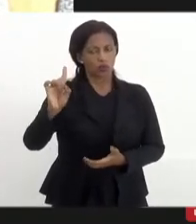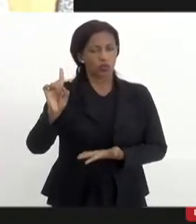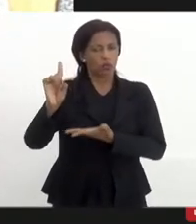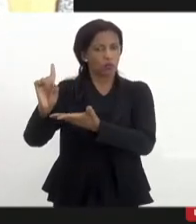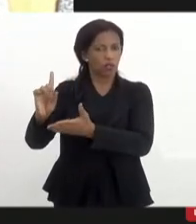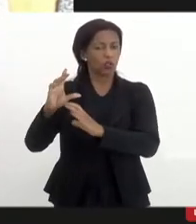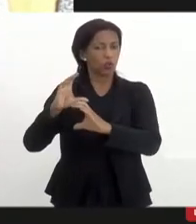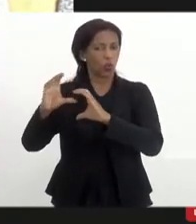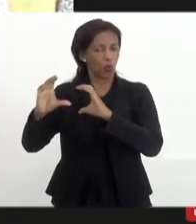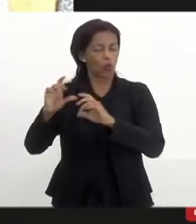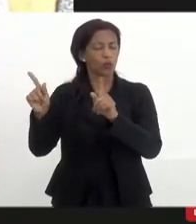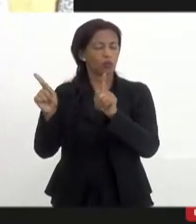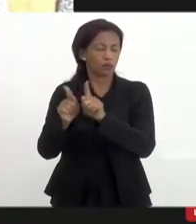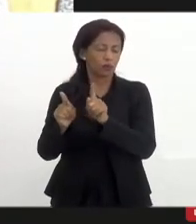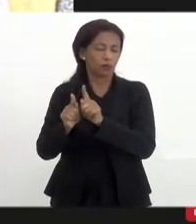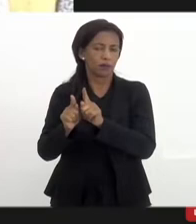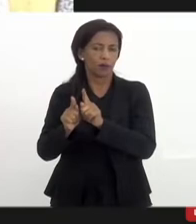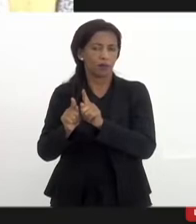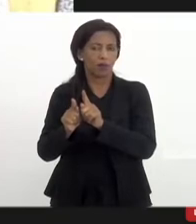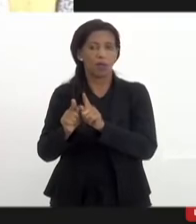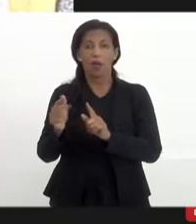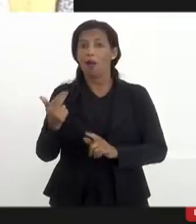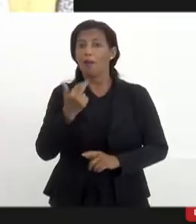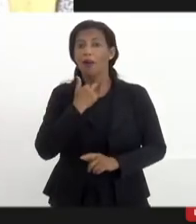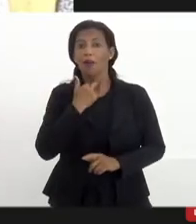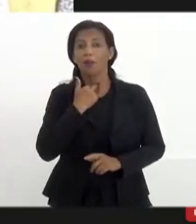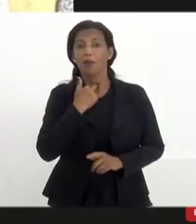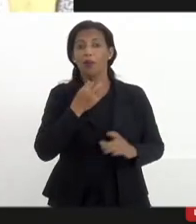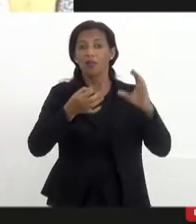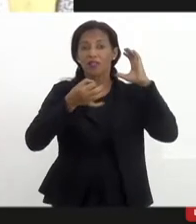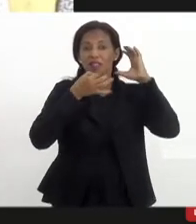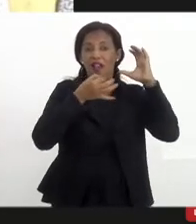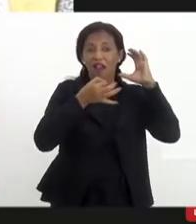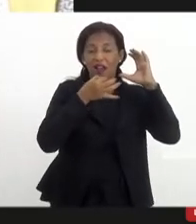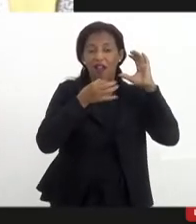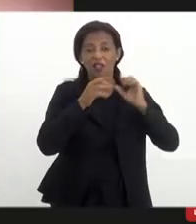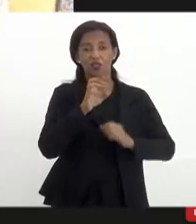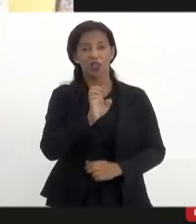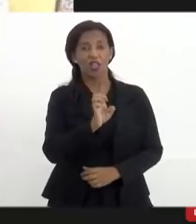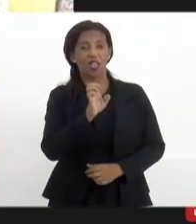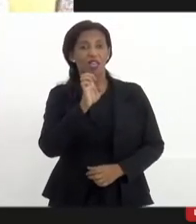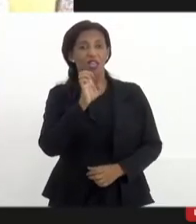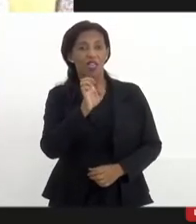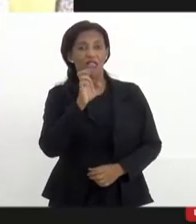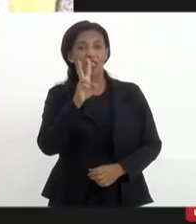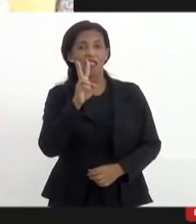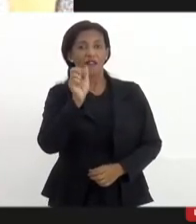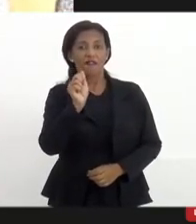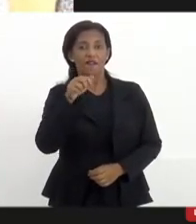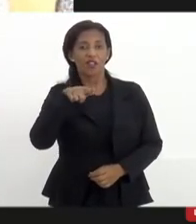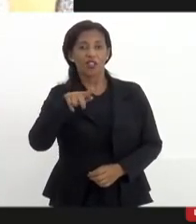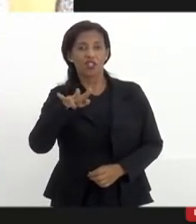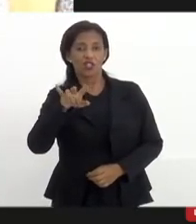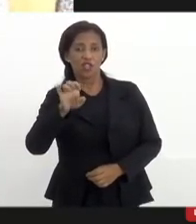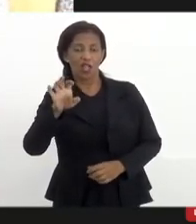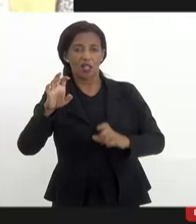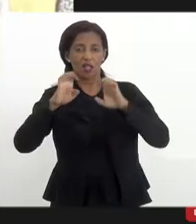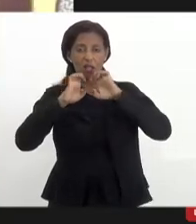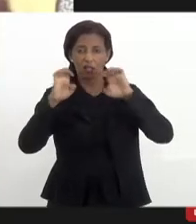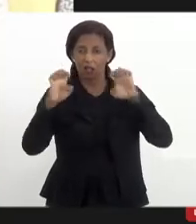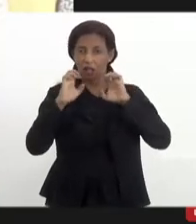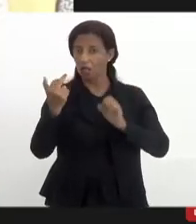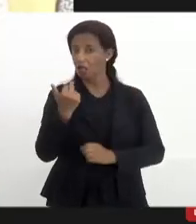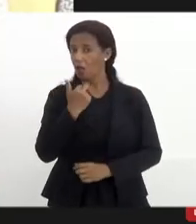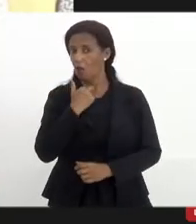comunicação também deve ser garantido, mas não pode ser rádio evangélica, tem que ser rádio comunitária, e nessa rádio comunitária